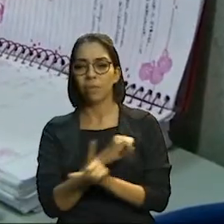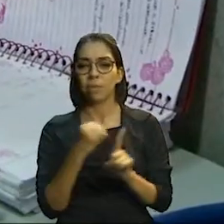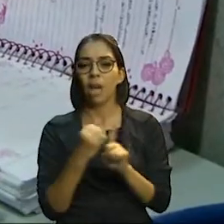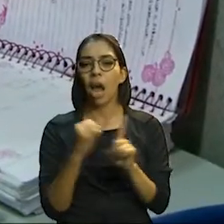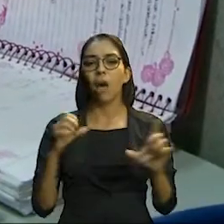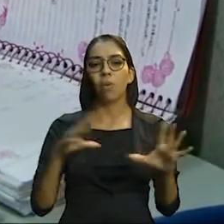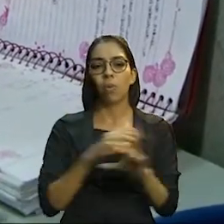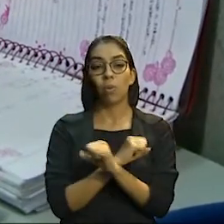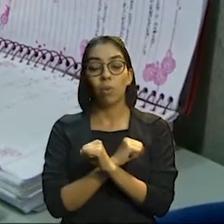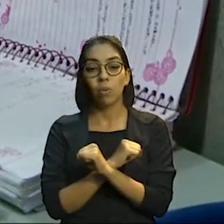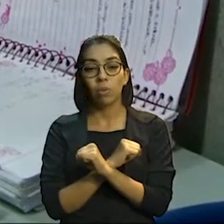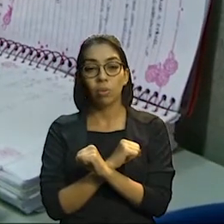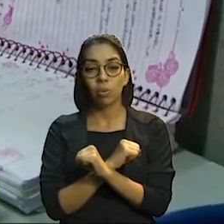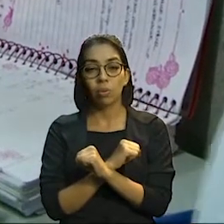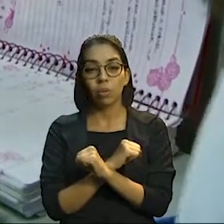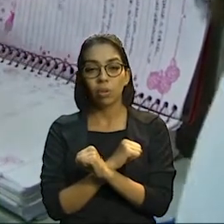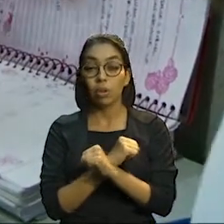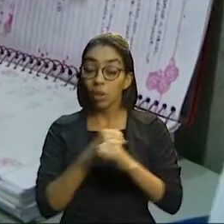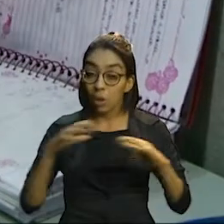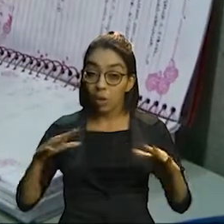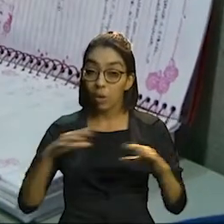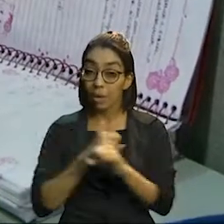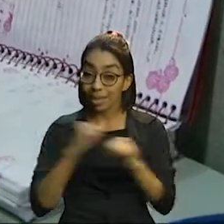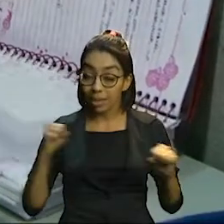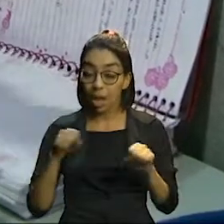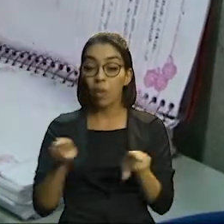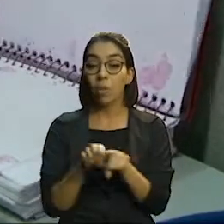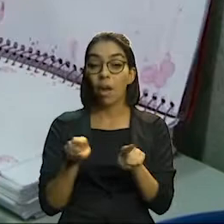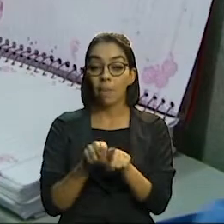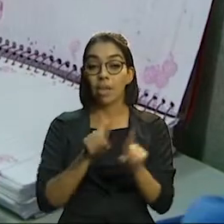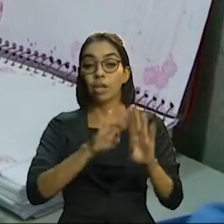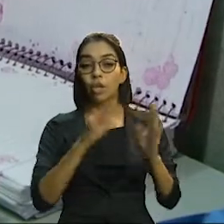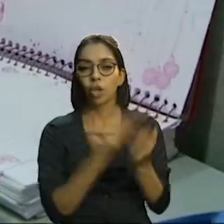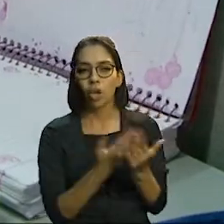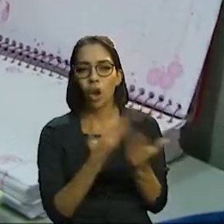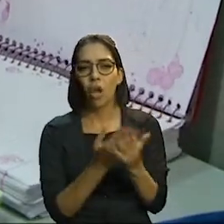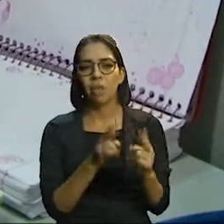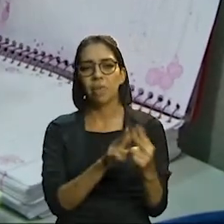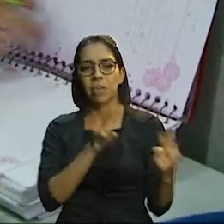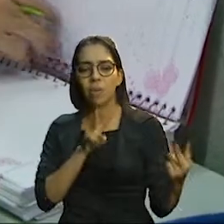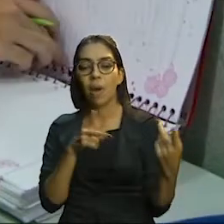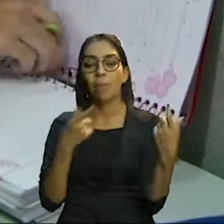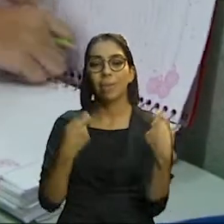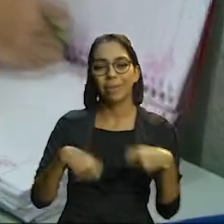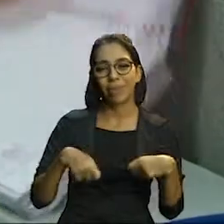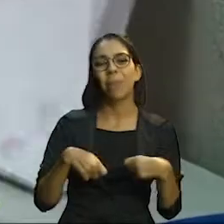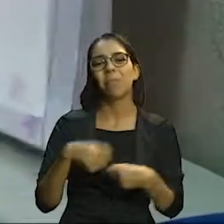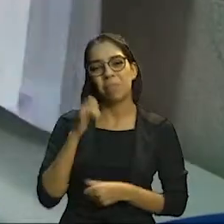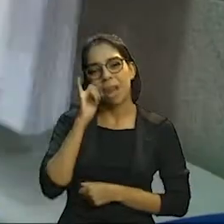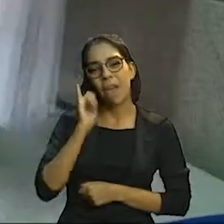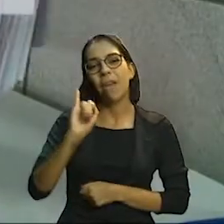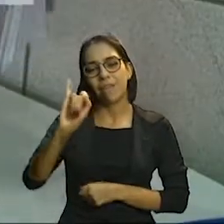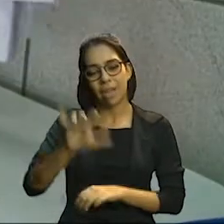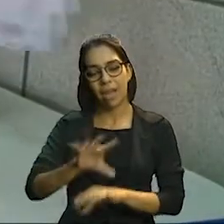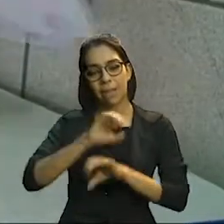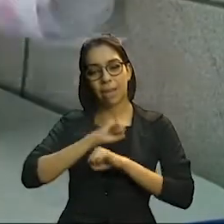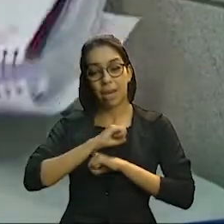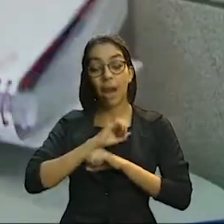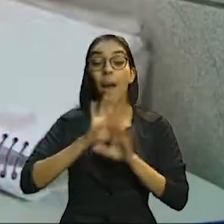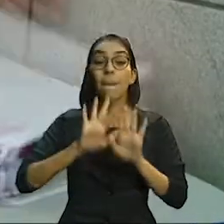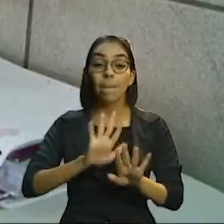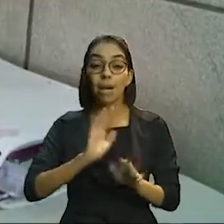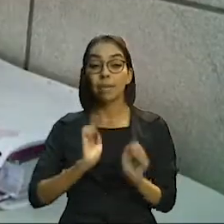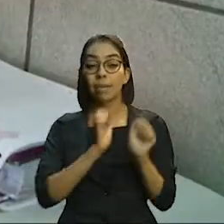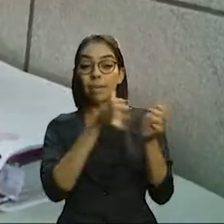a suspensão de aulas presenciais como medida de enfrentamento à Covid-19 impactou nas despesas de